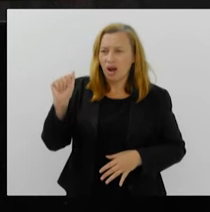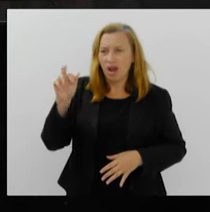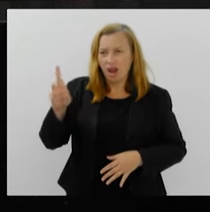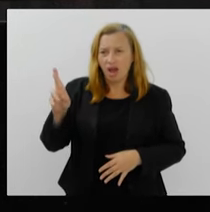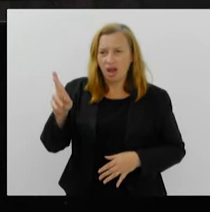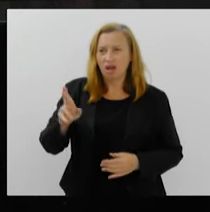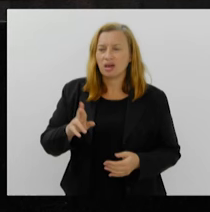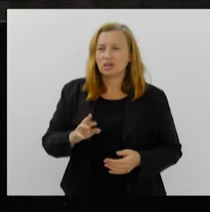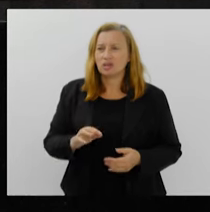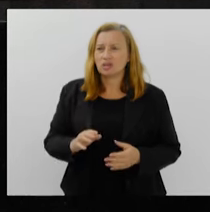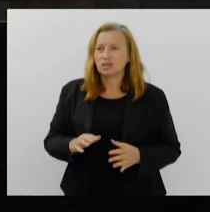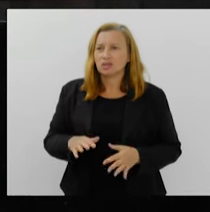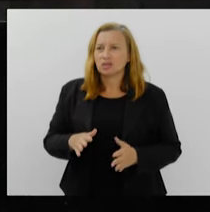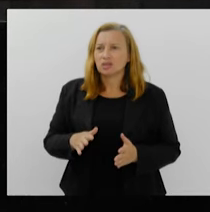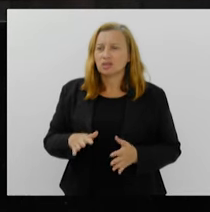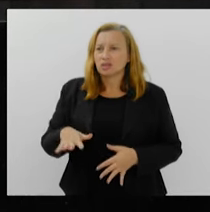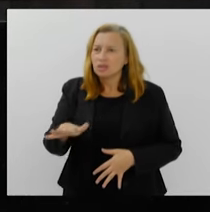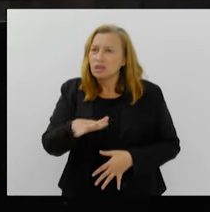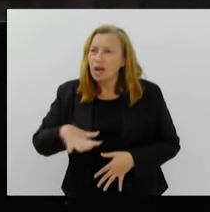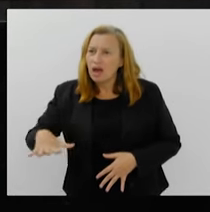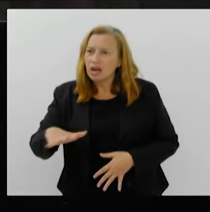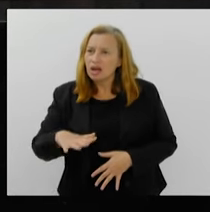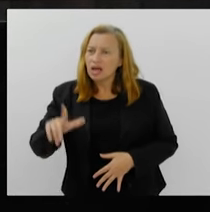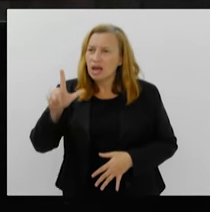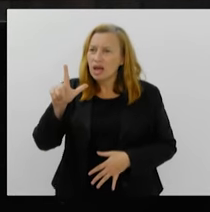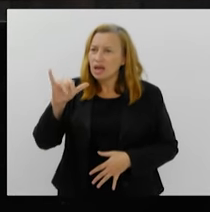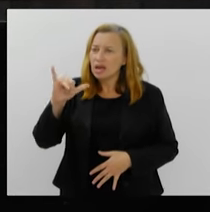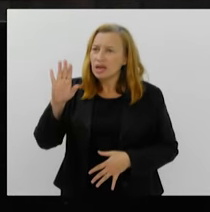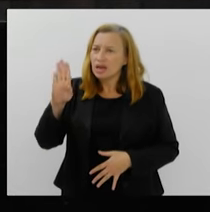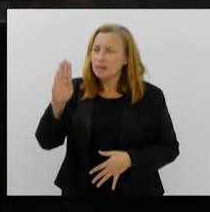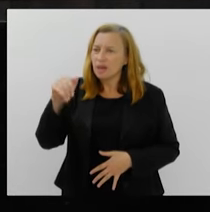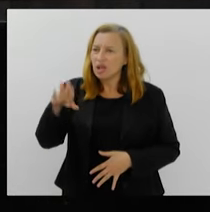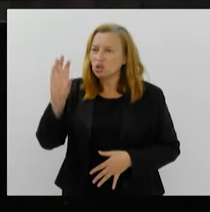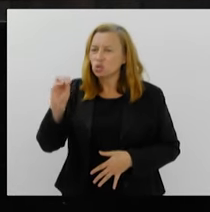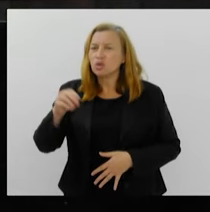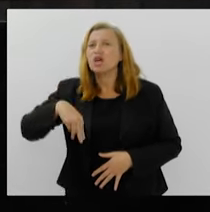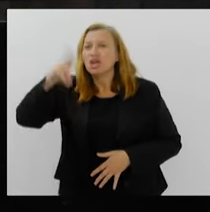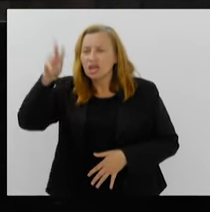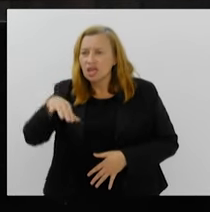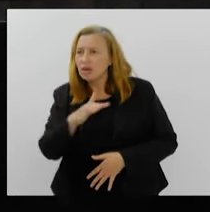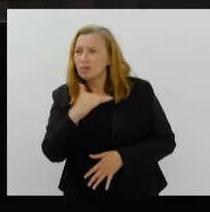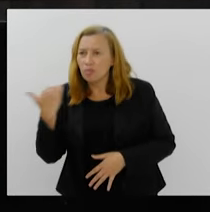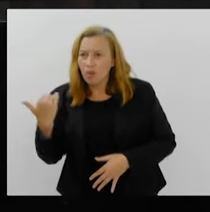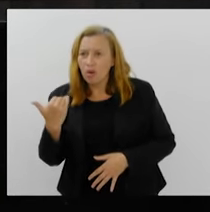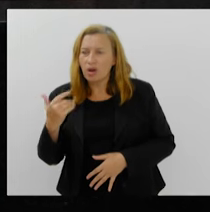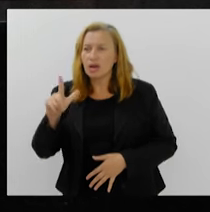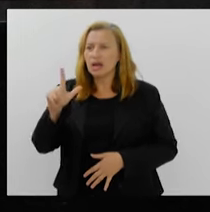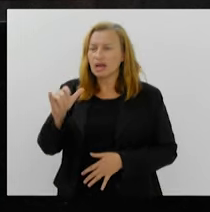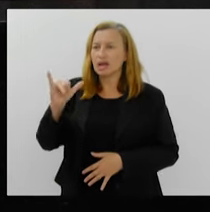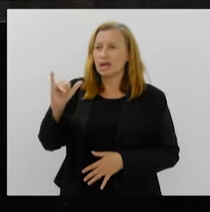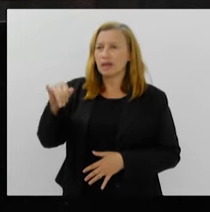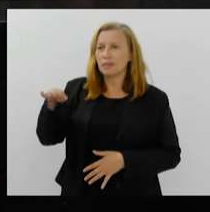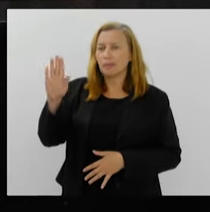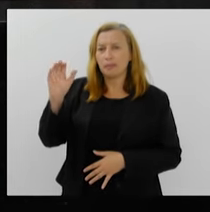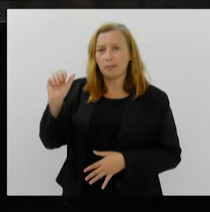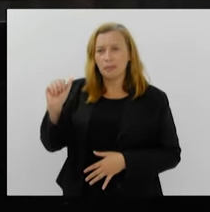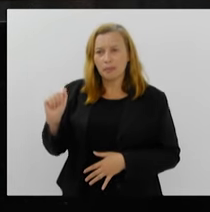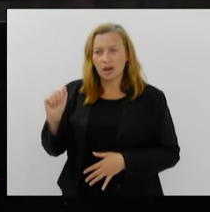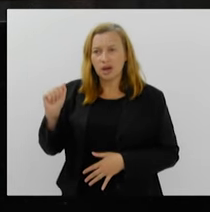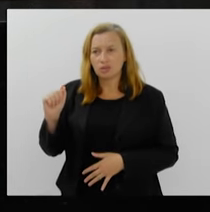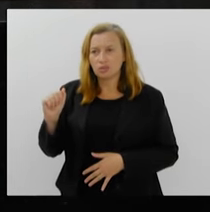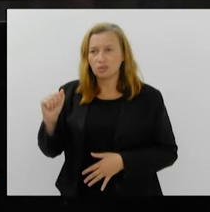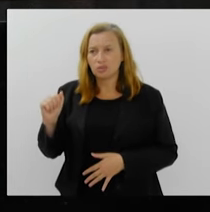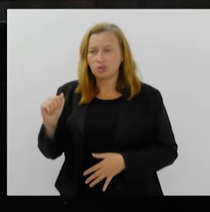o território do Líbano. E quem morre são os libaneses inocentes